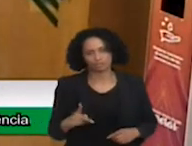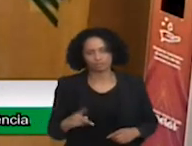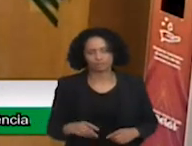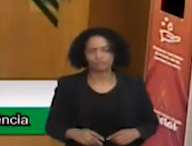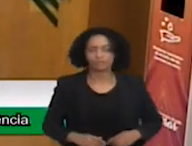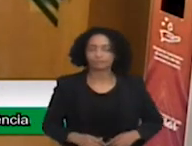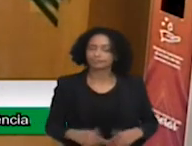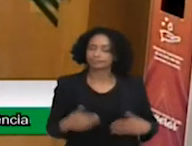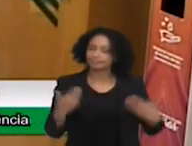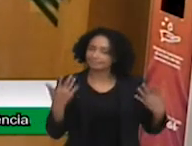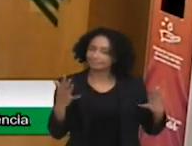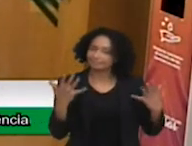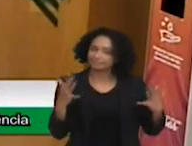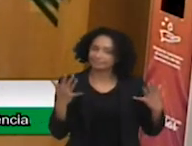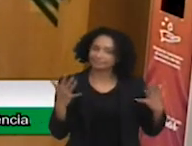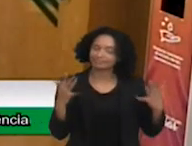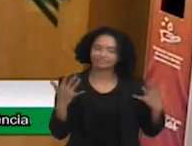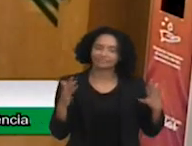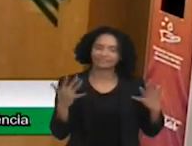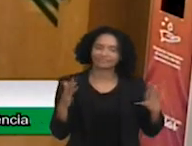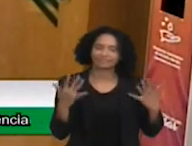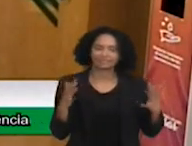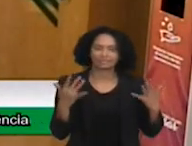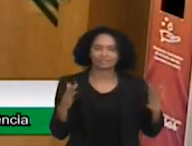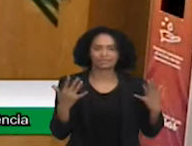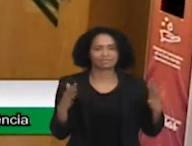peço uma salva de palmas ao senhor Salomão.